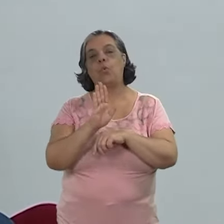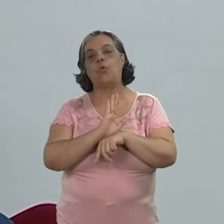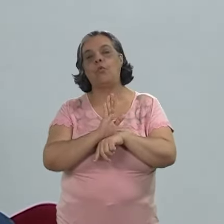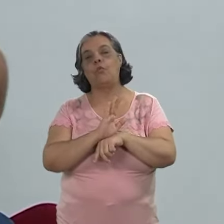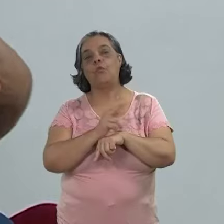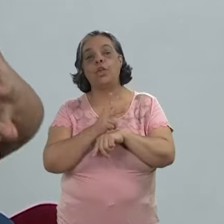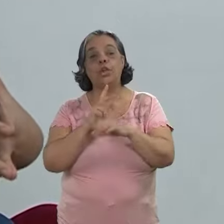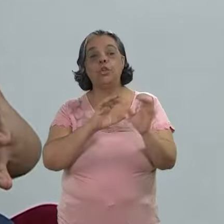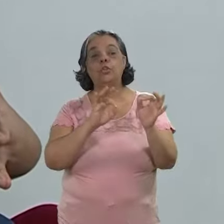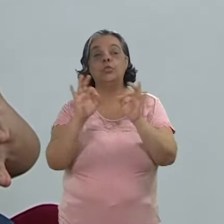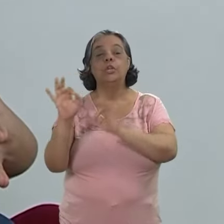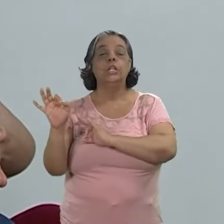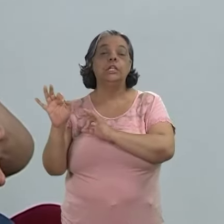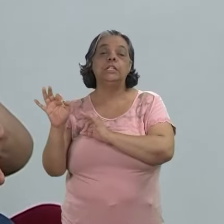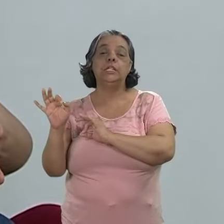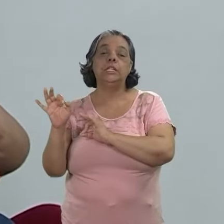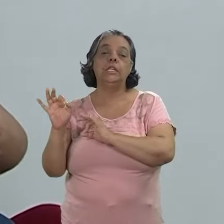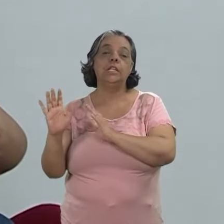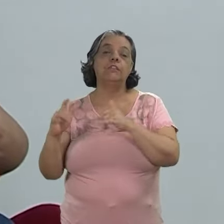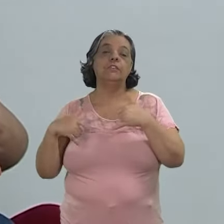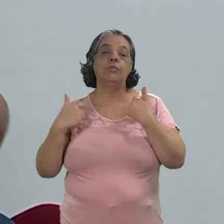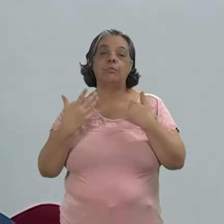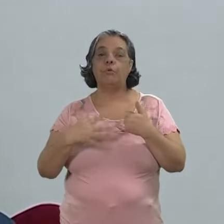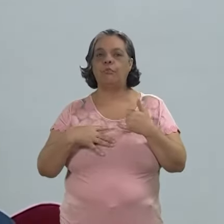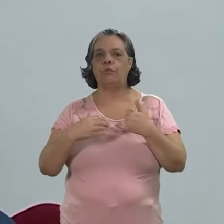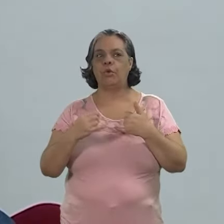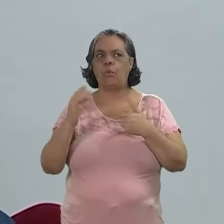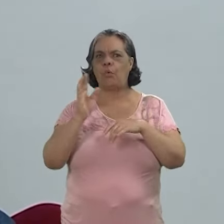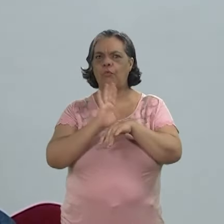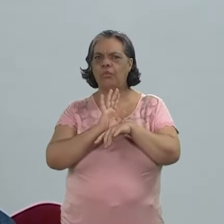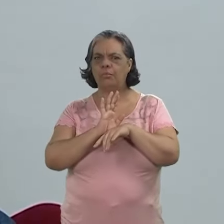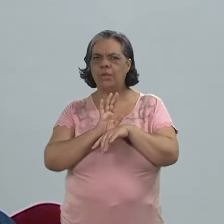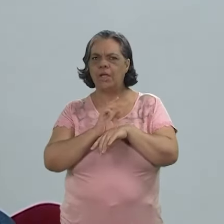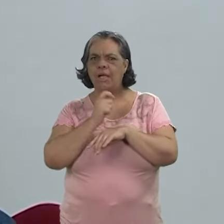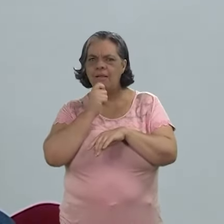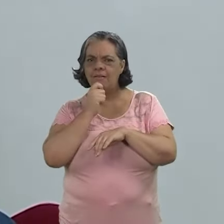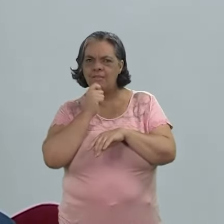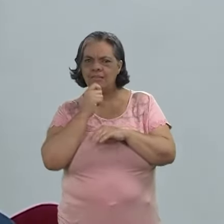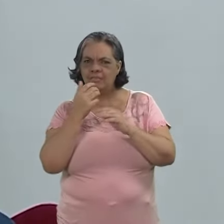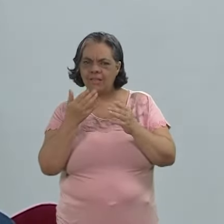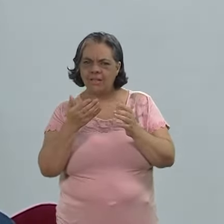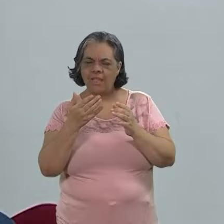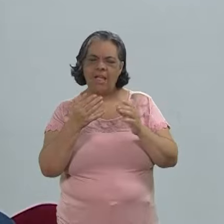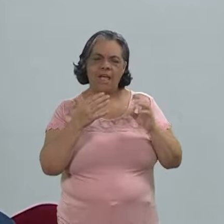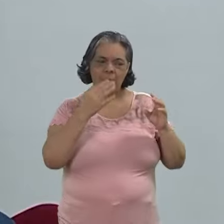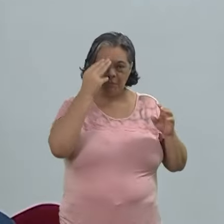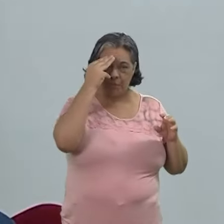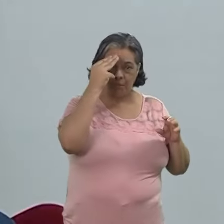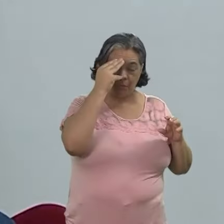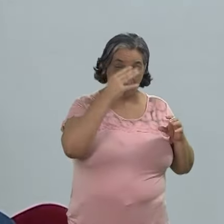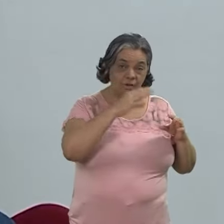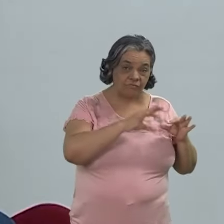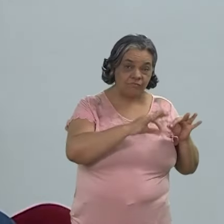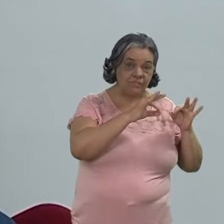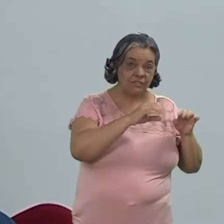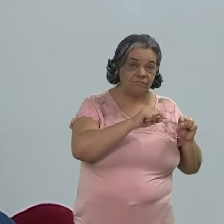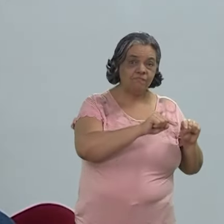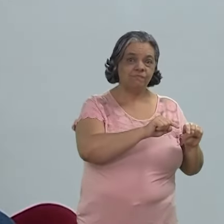o vídeo do aniversário do meu filho ou um filme que é muito importante para mim, ainda é a memória física.